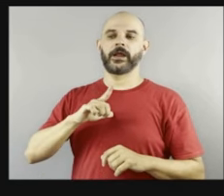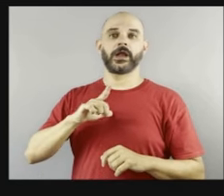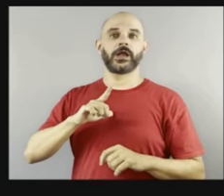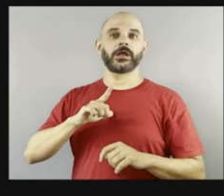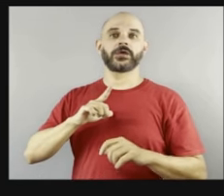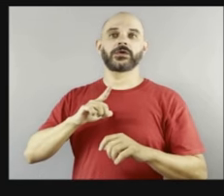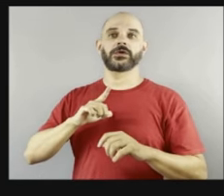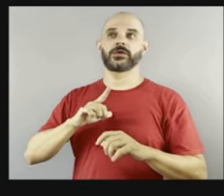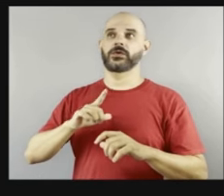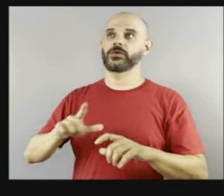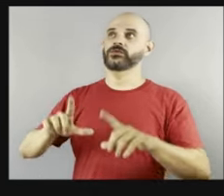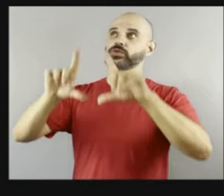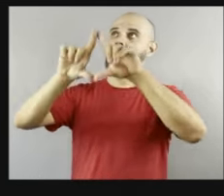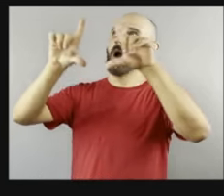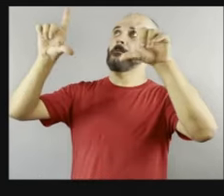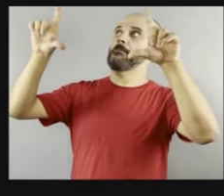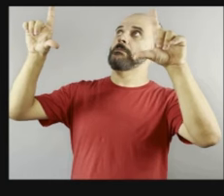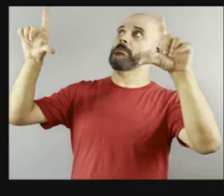misto, nós fizemos